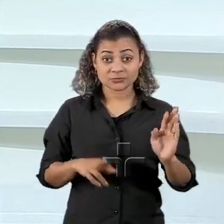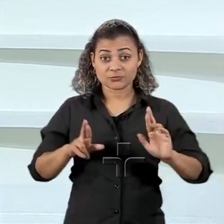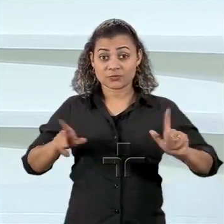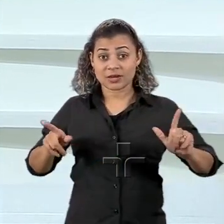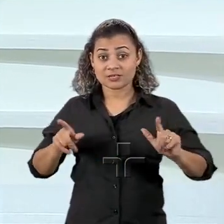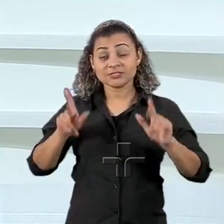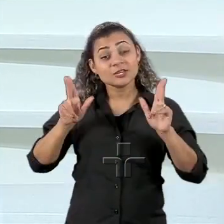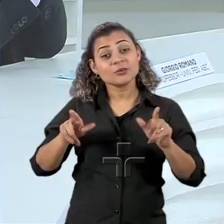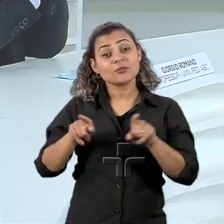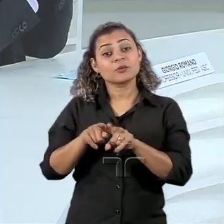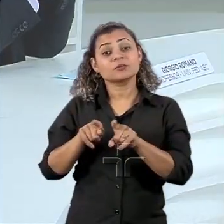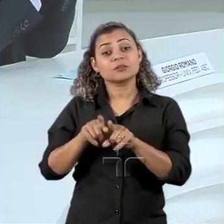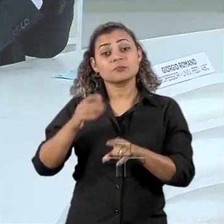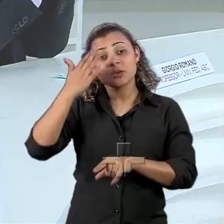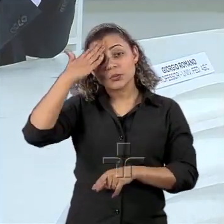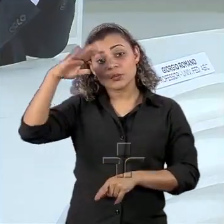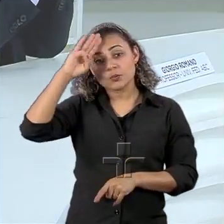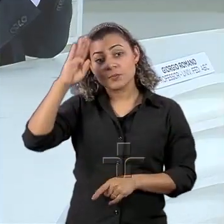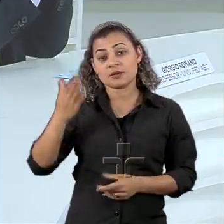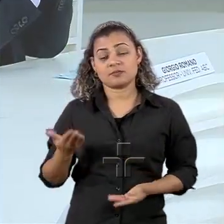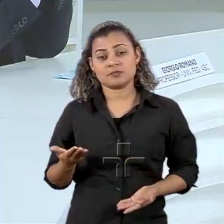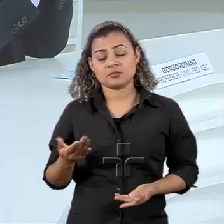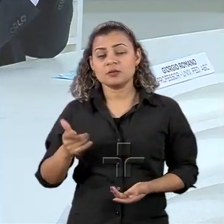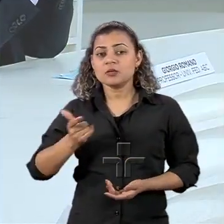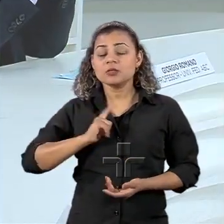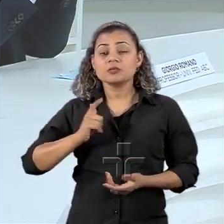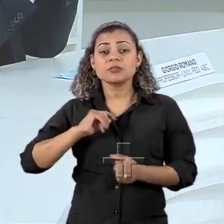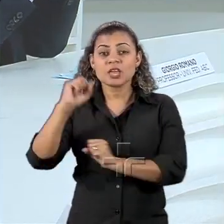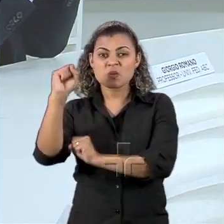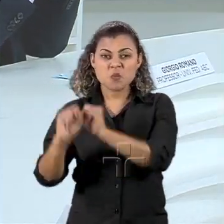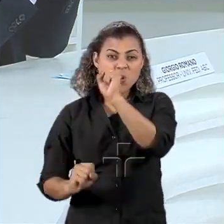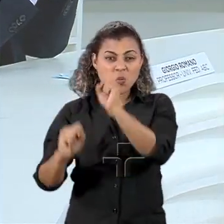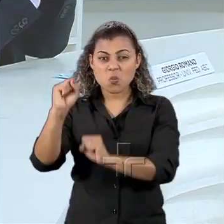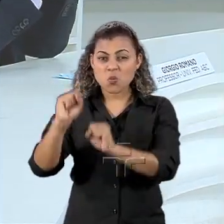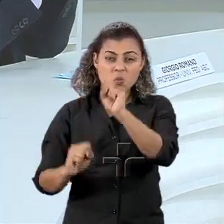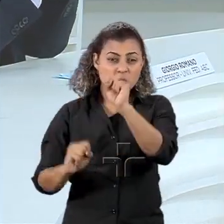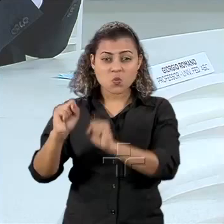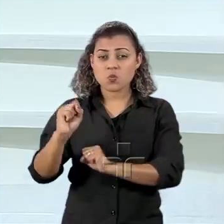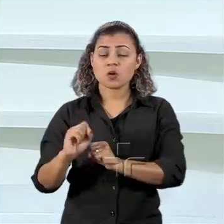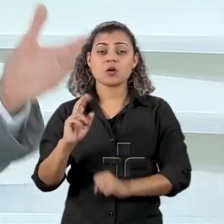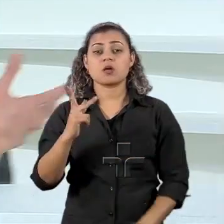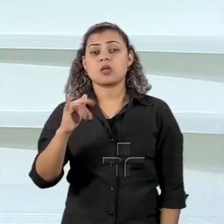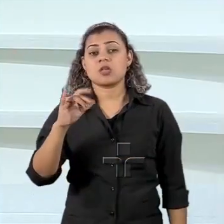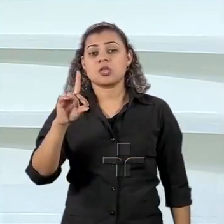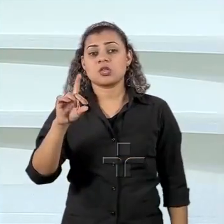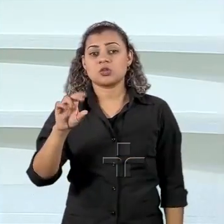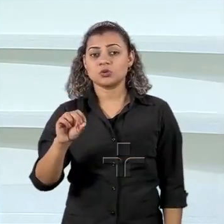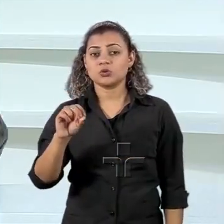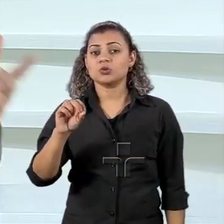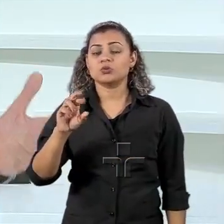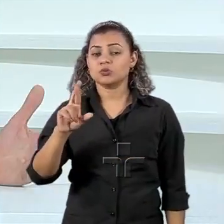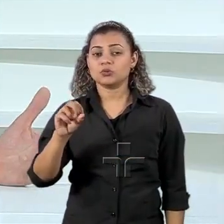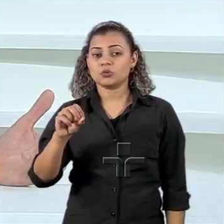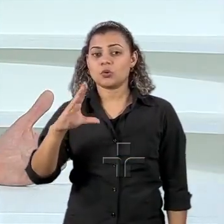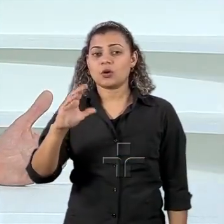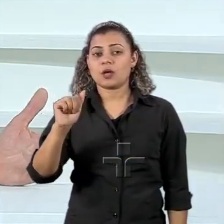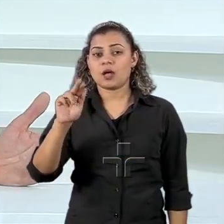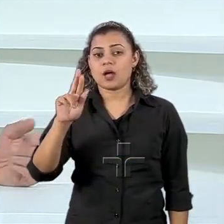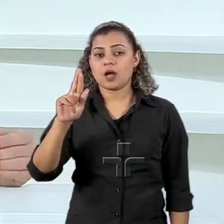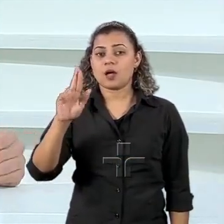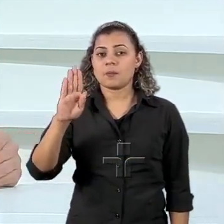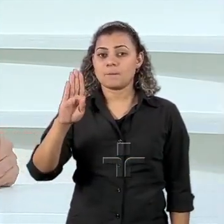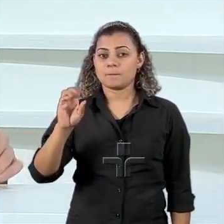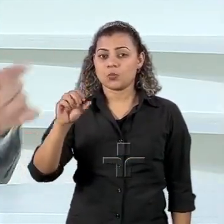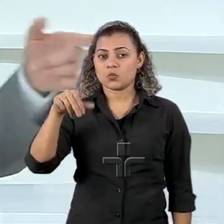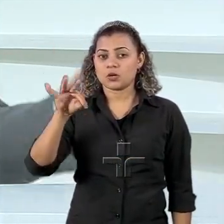Cuba as maiores reservas de hidrocarbonetos do mundo gás e petróleo a Venezuela tem em níveis incomparáveis do mundo